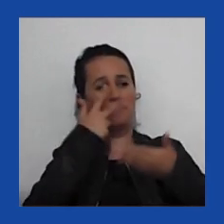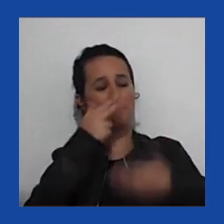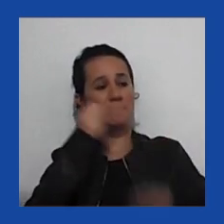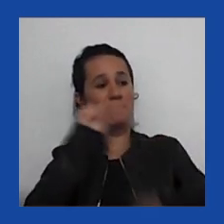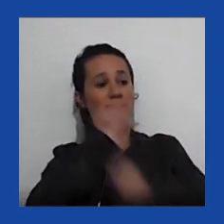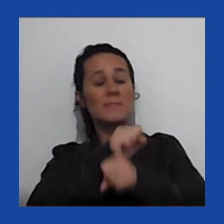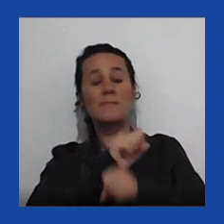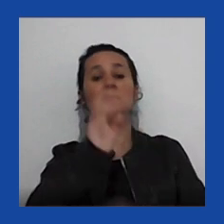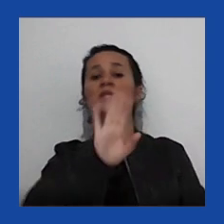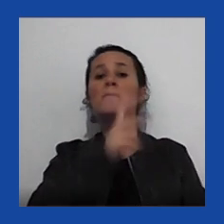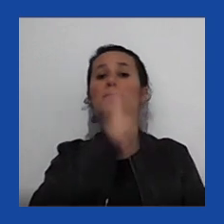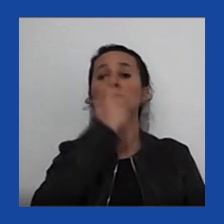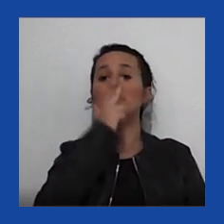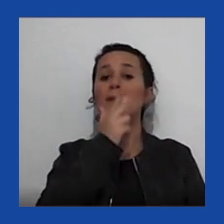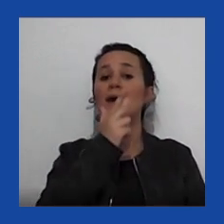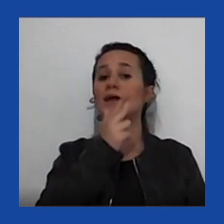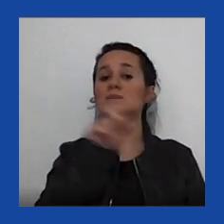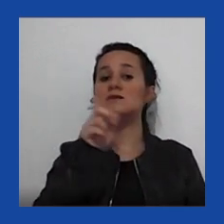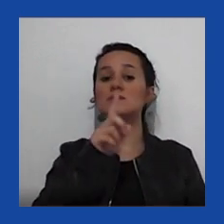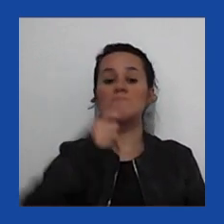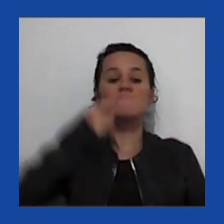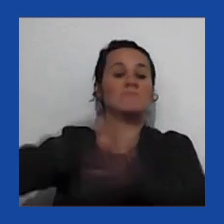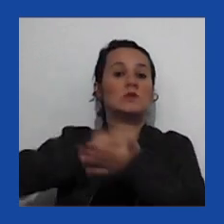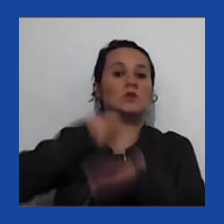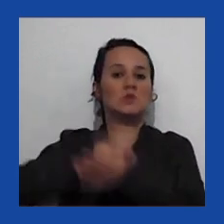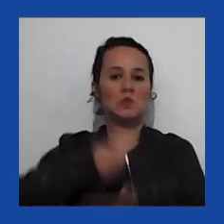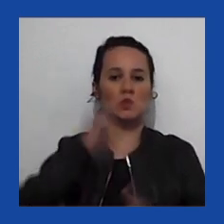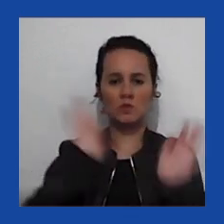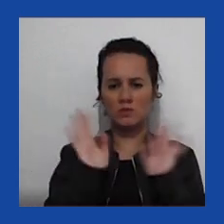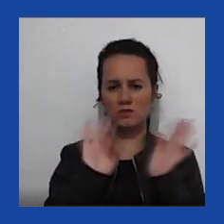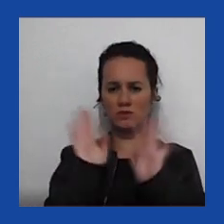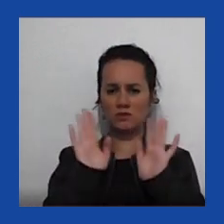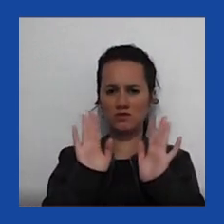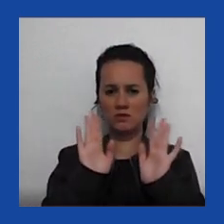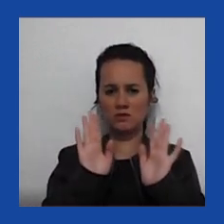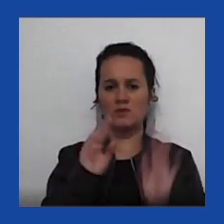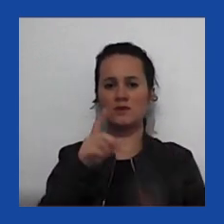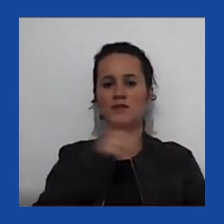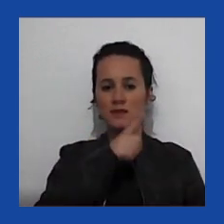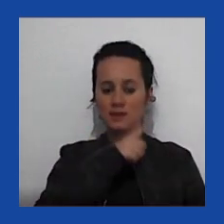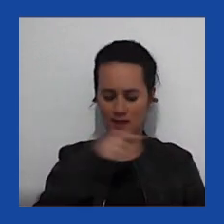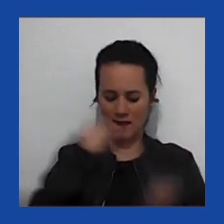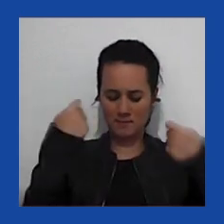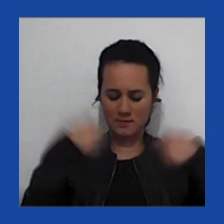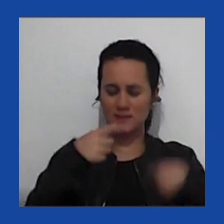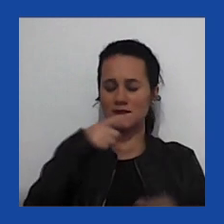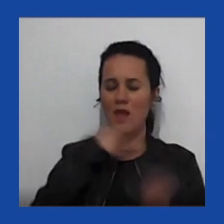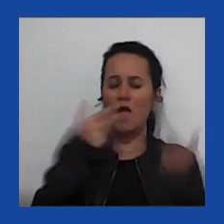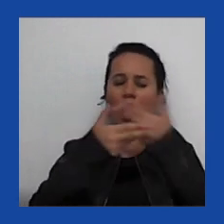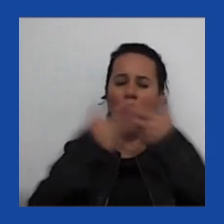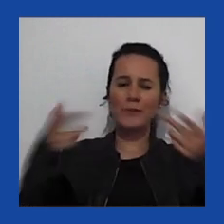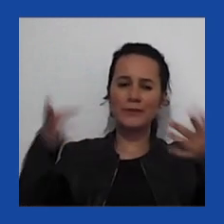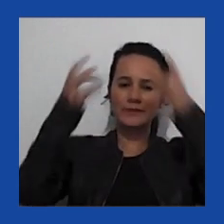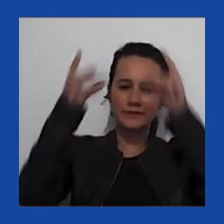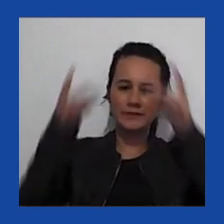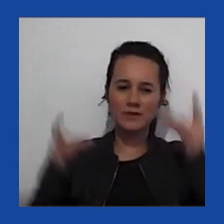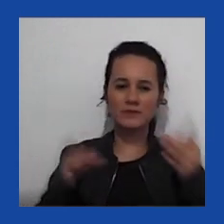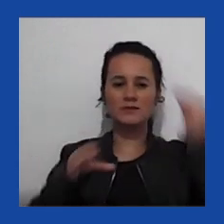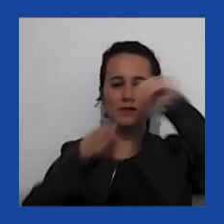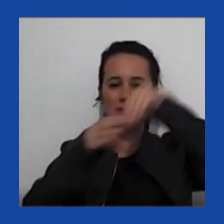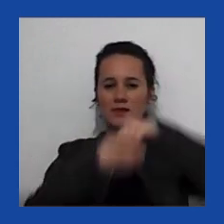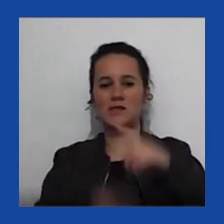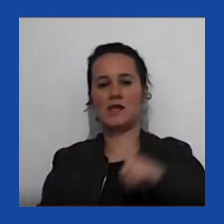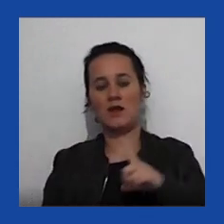implica uma autocracia dura. Você tem um regime híbrido, que tem elementos dos dois tipos de regime.